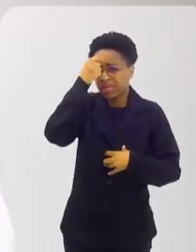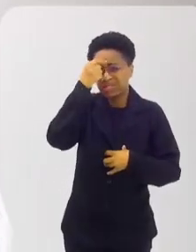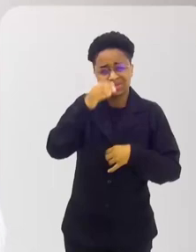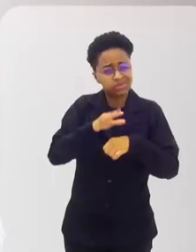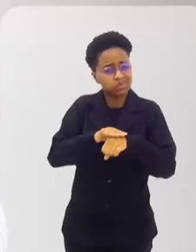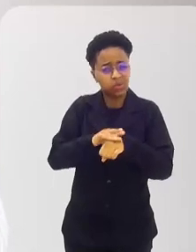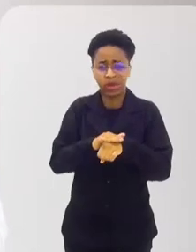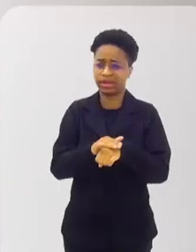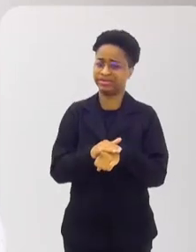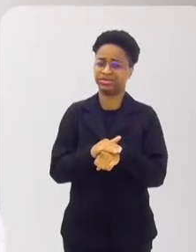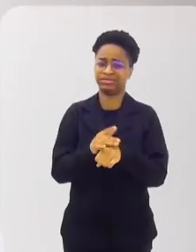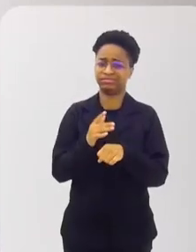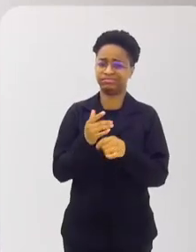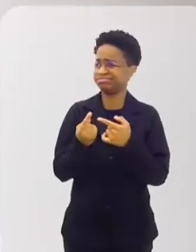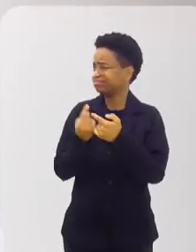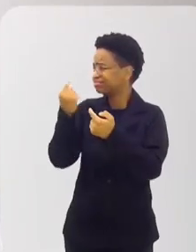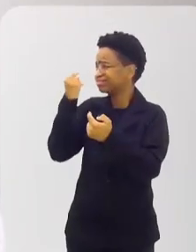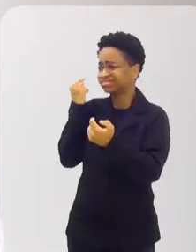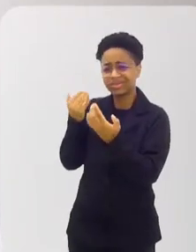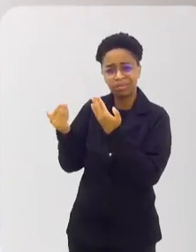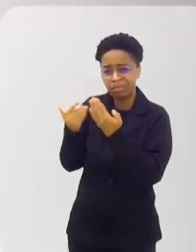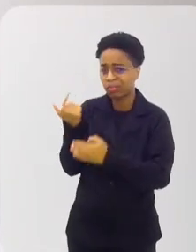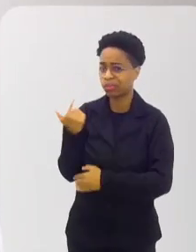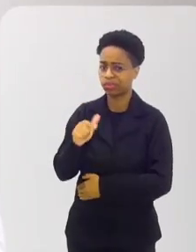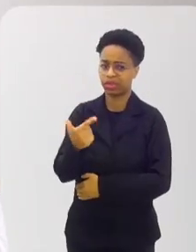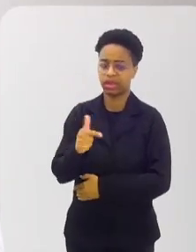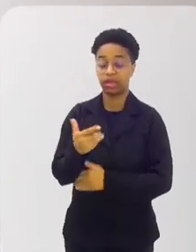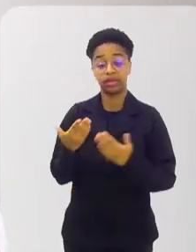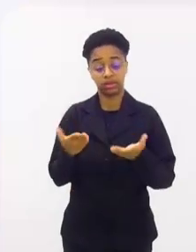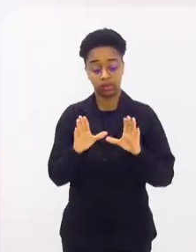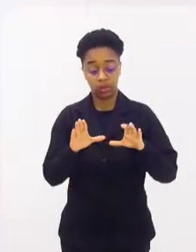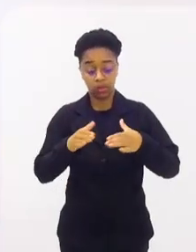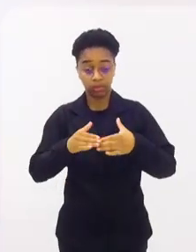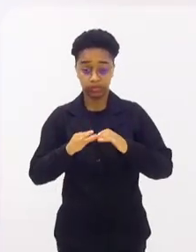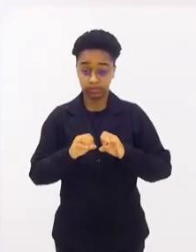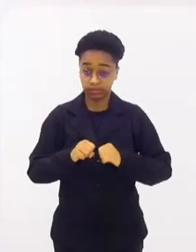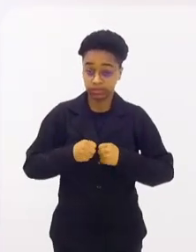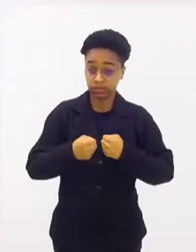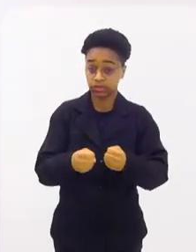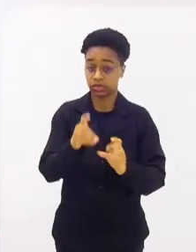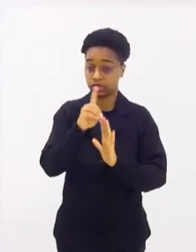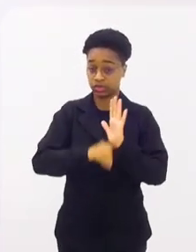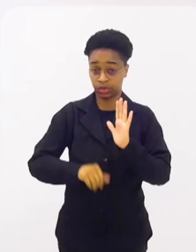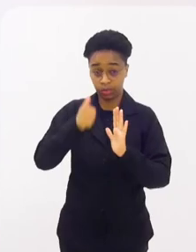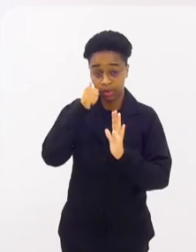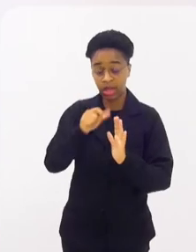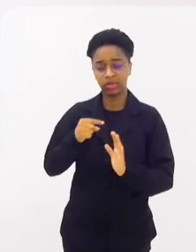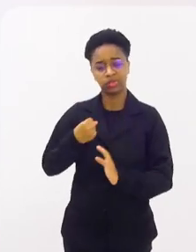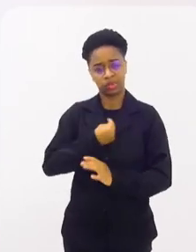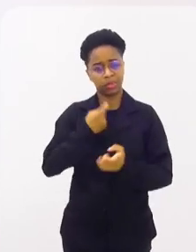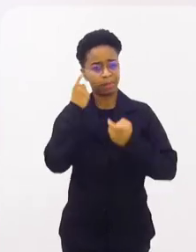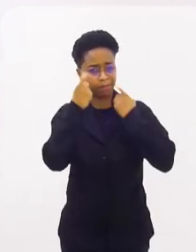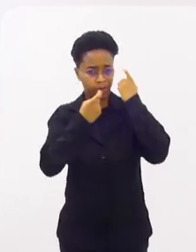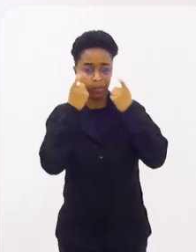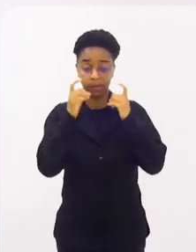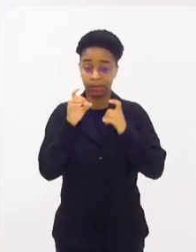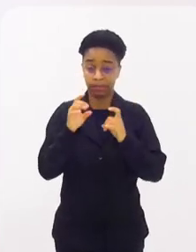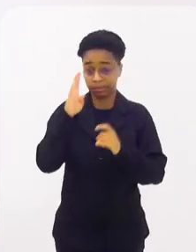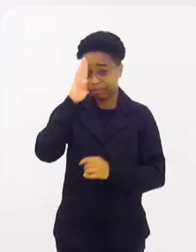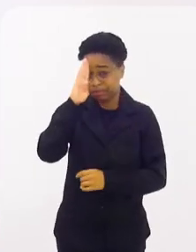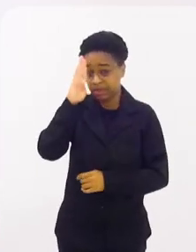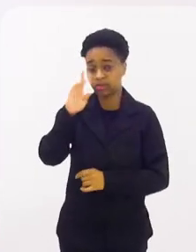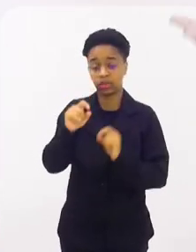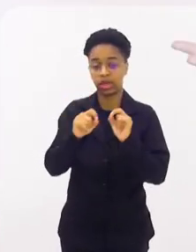sem precedentes. Então, gente tem aqui na Comissão de Defesa dos Direitos da Mulher uma preocupação em